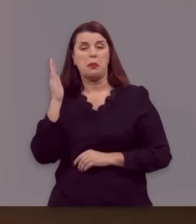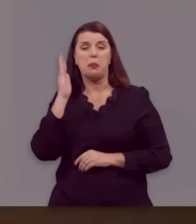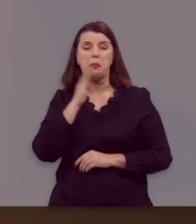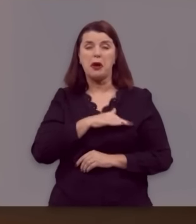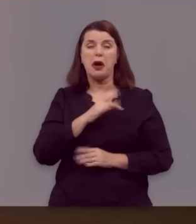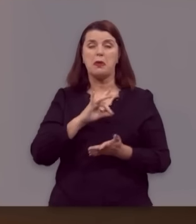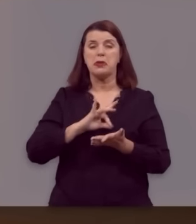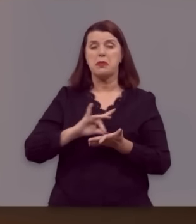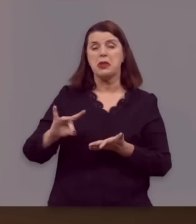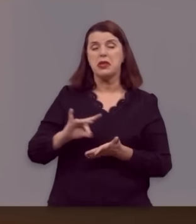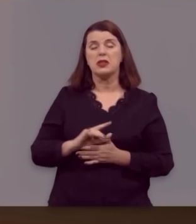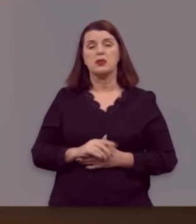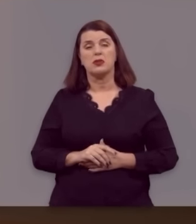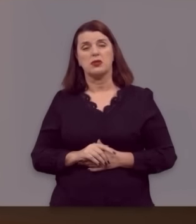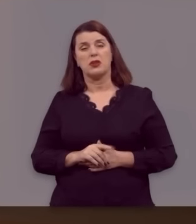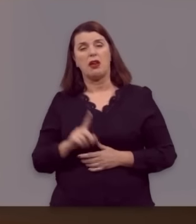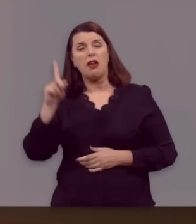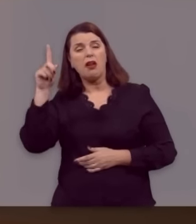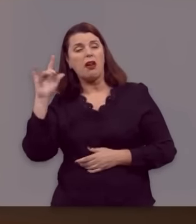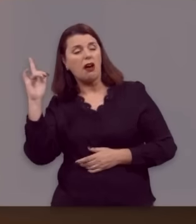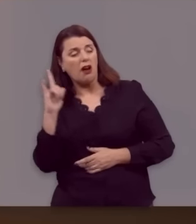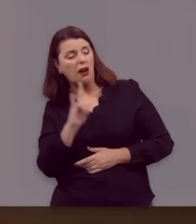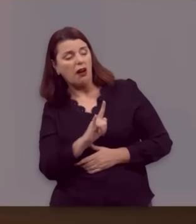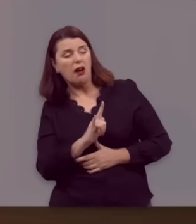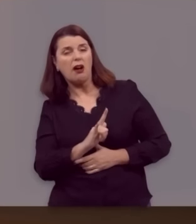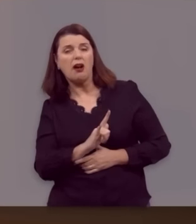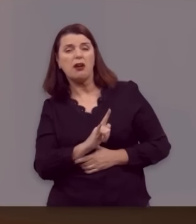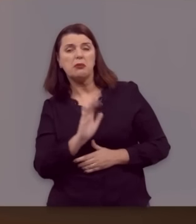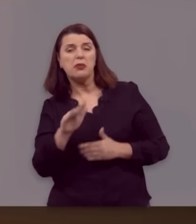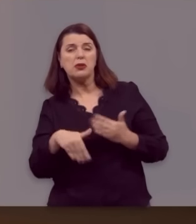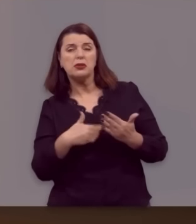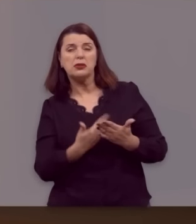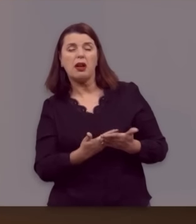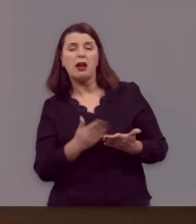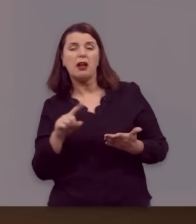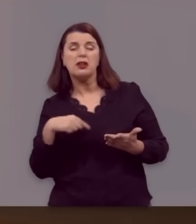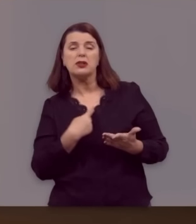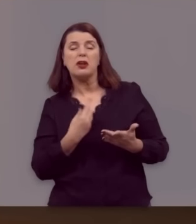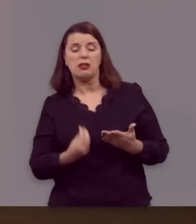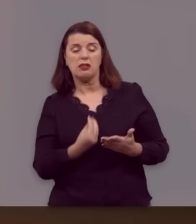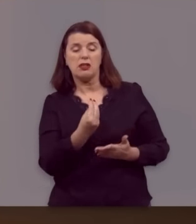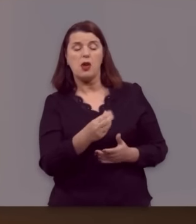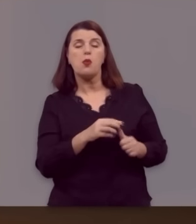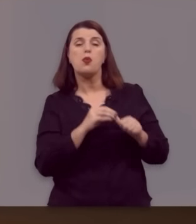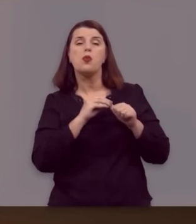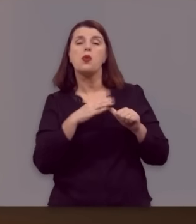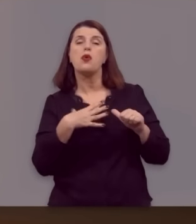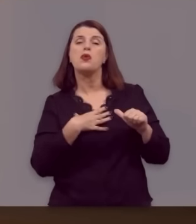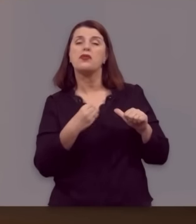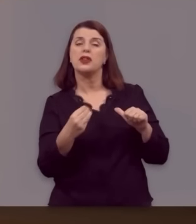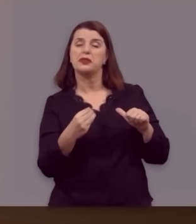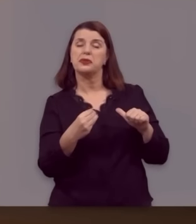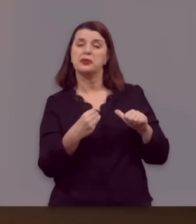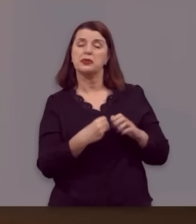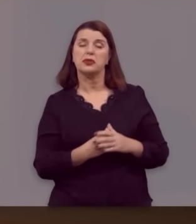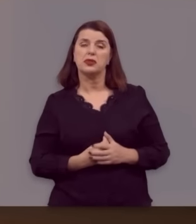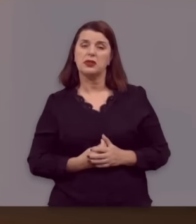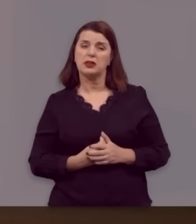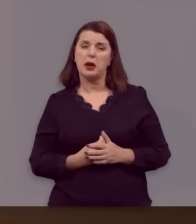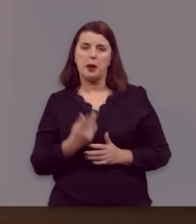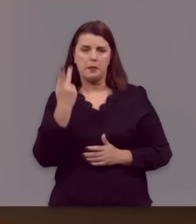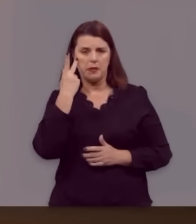e inimigos. E amou-nos a tal ponto de dar-nos o seu filho, seu único filho,